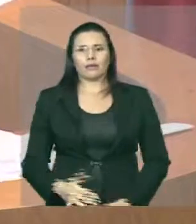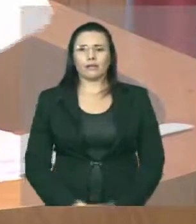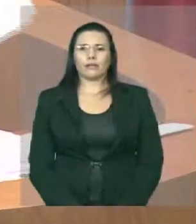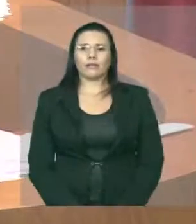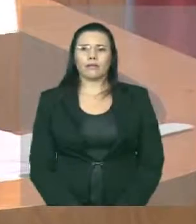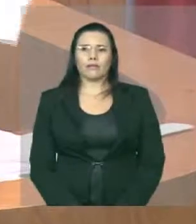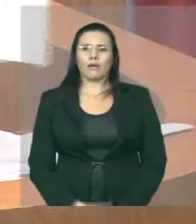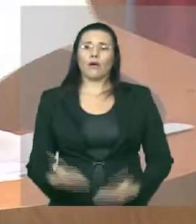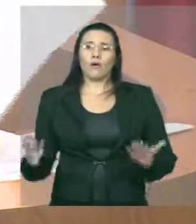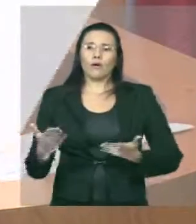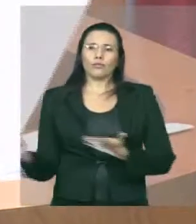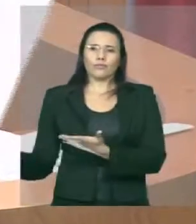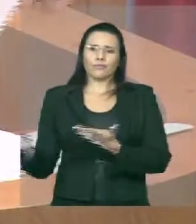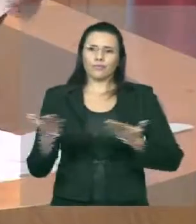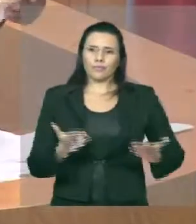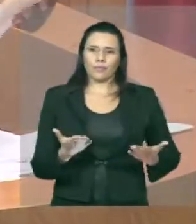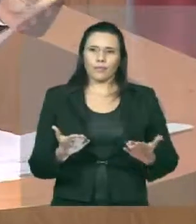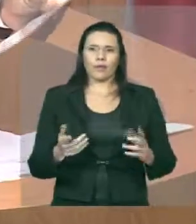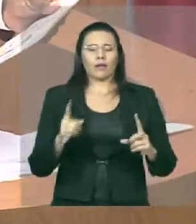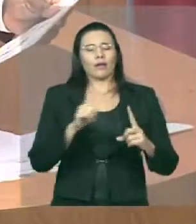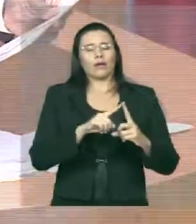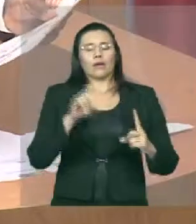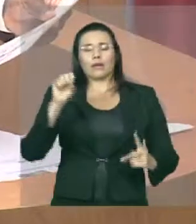o senhor Sérgio Gutemberg,